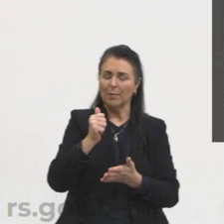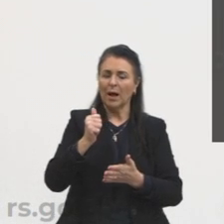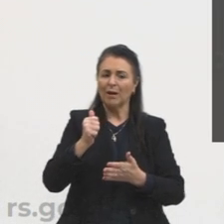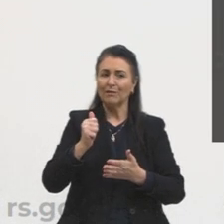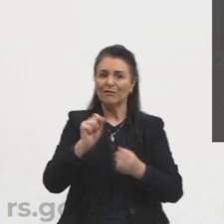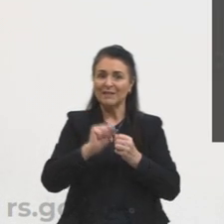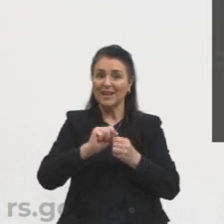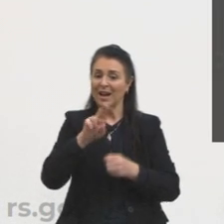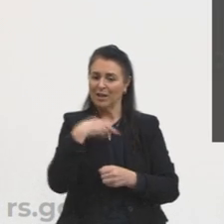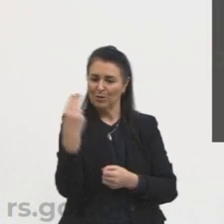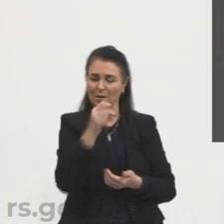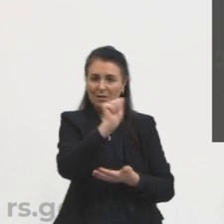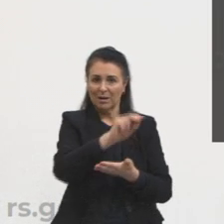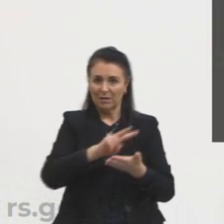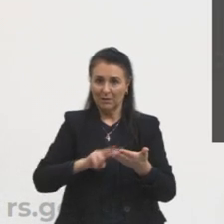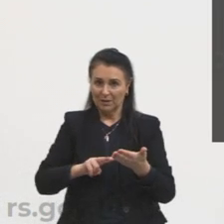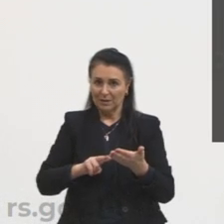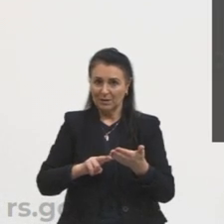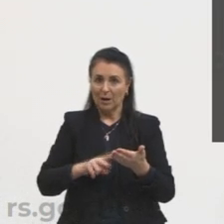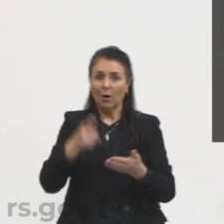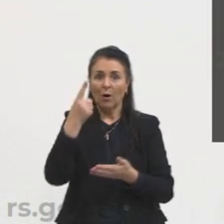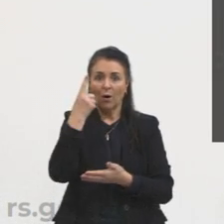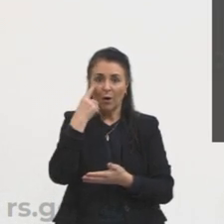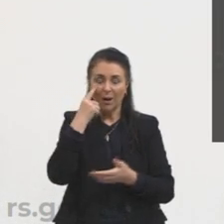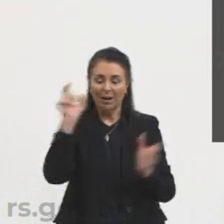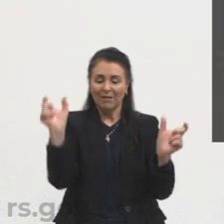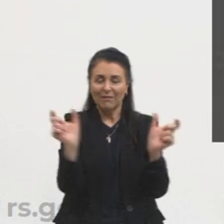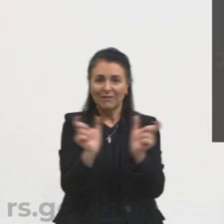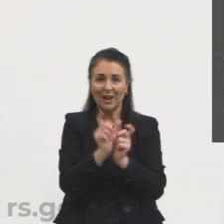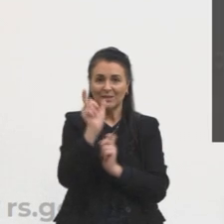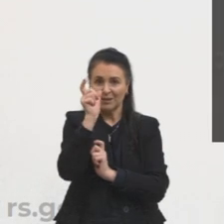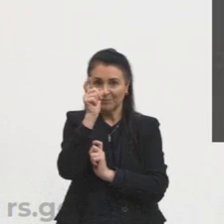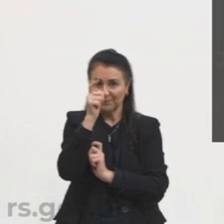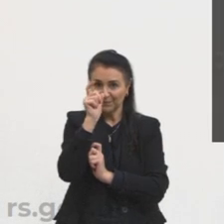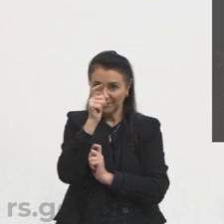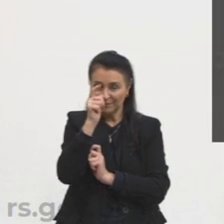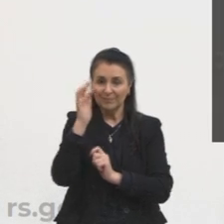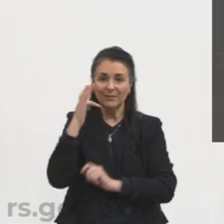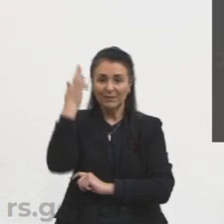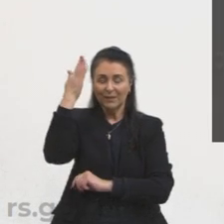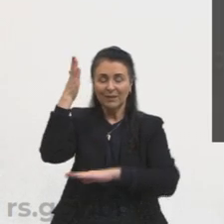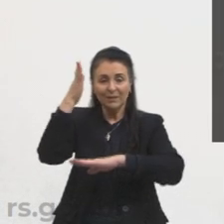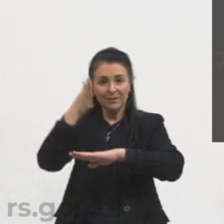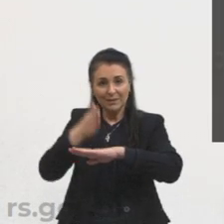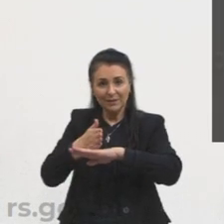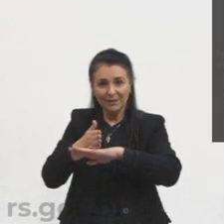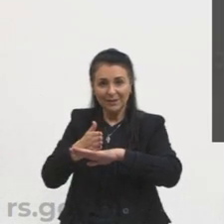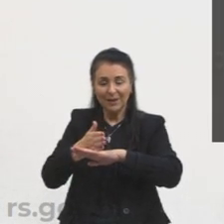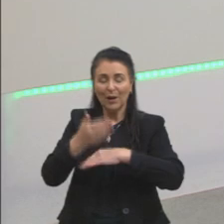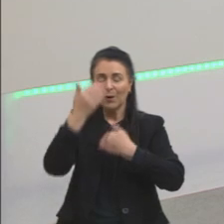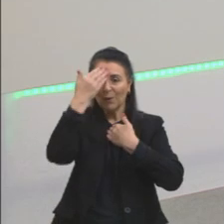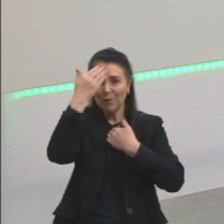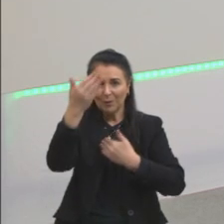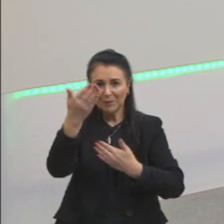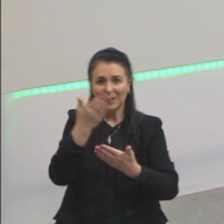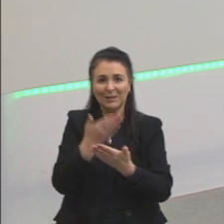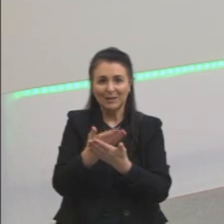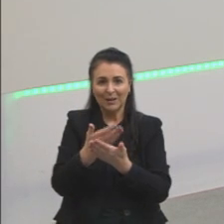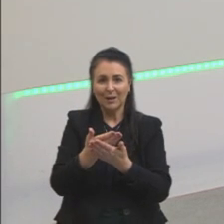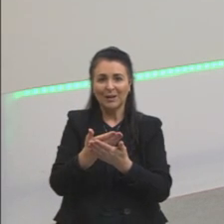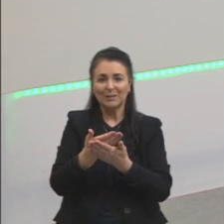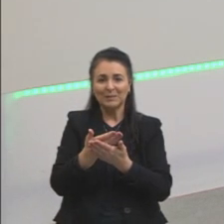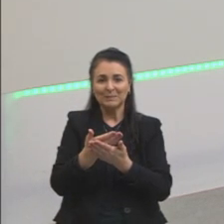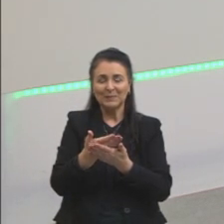que deixo nosso amigo Descartes, que é um grande expoente da filosofia moderna. E te agradeço pela aula, muito